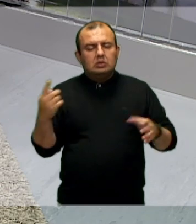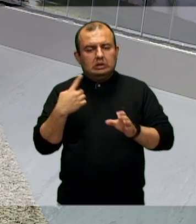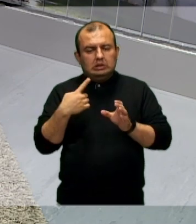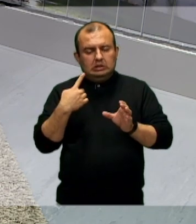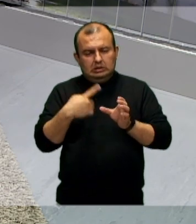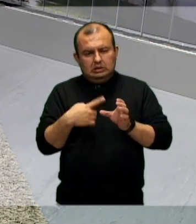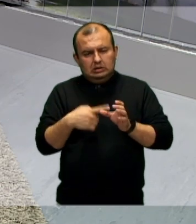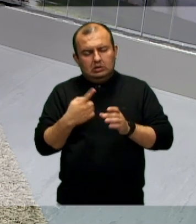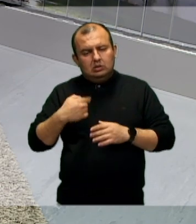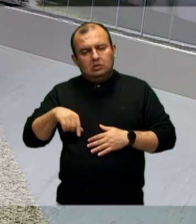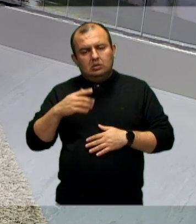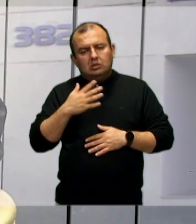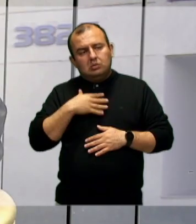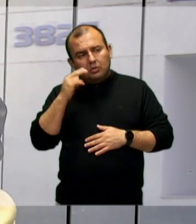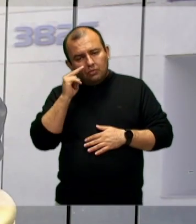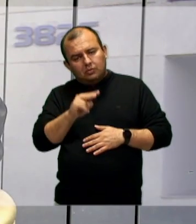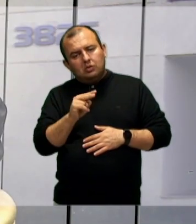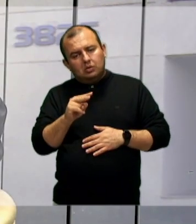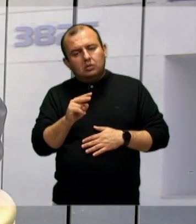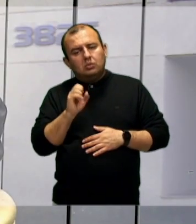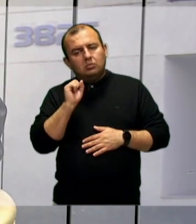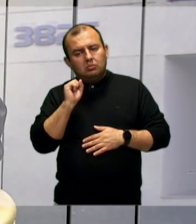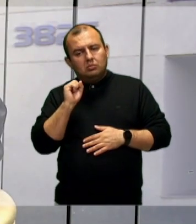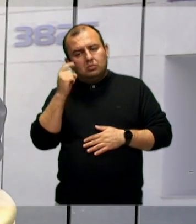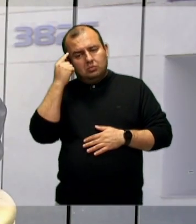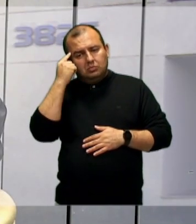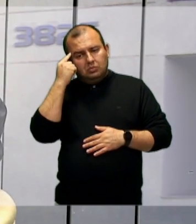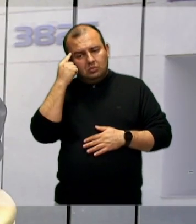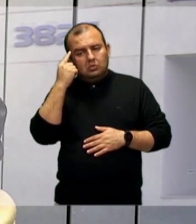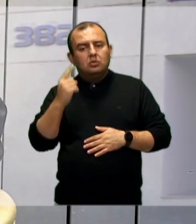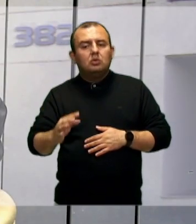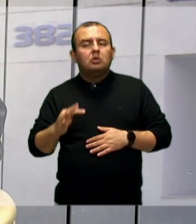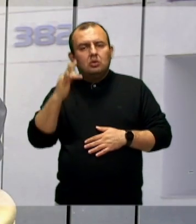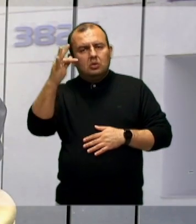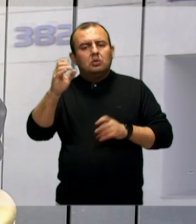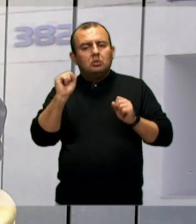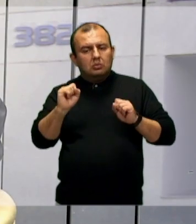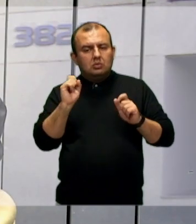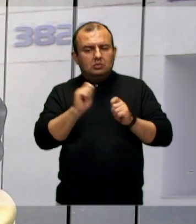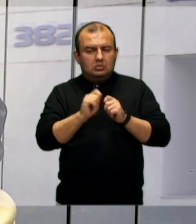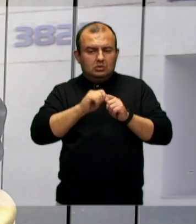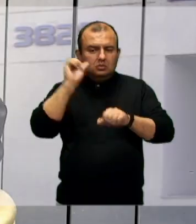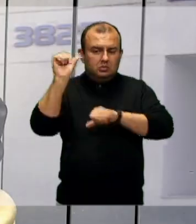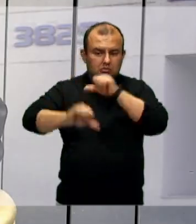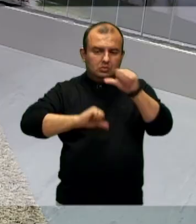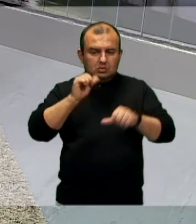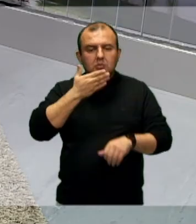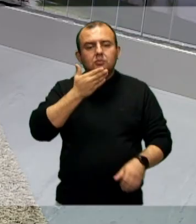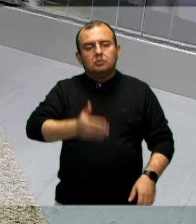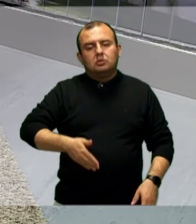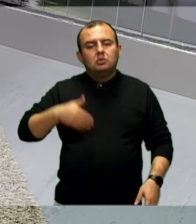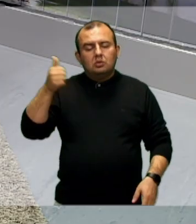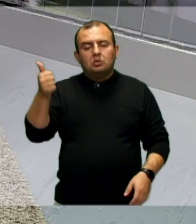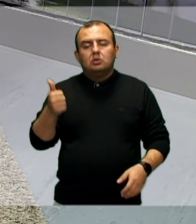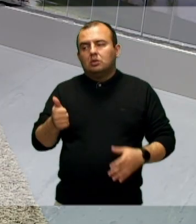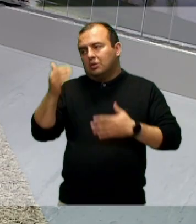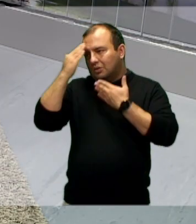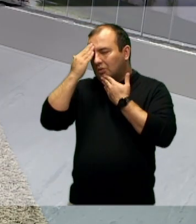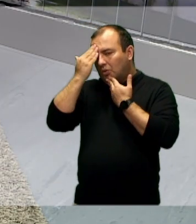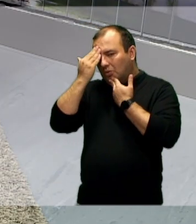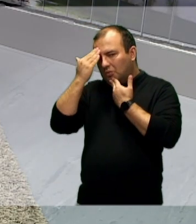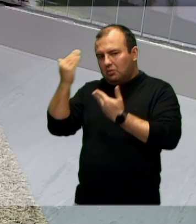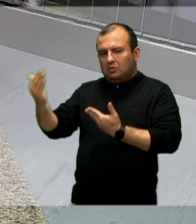sei que eu, quando, por eu ver, eu penso assim, não, eu vou estar fazendo, eu vou estar fazendo uma mudança. Antônio, obrigado